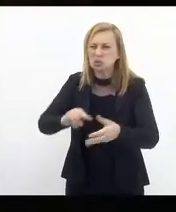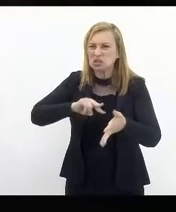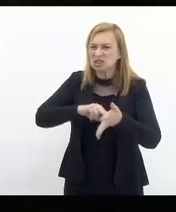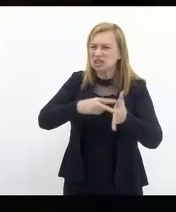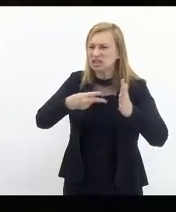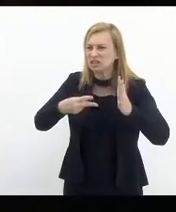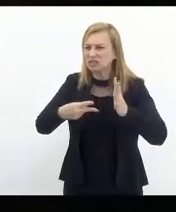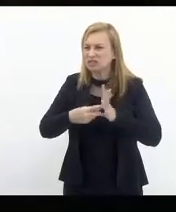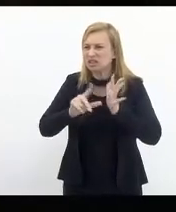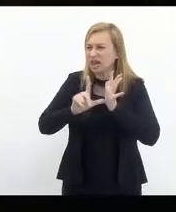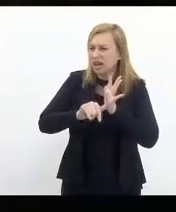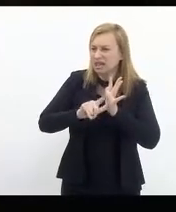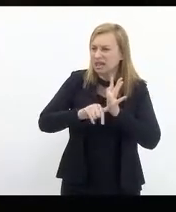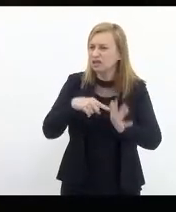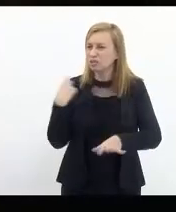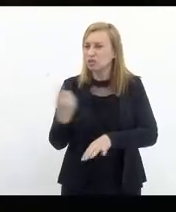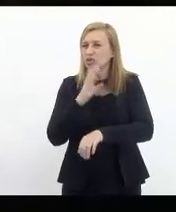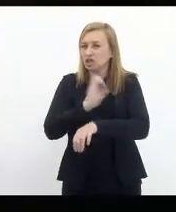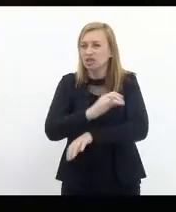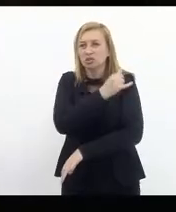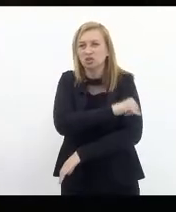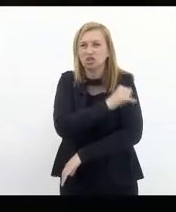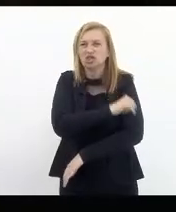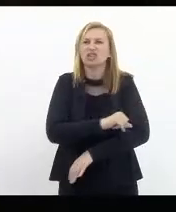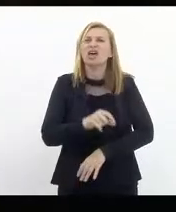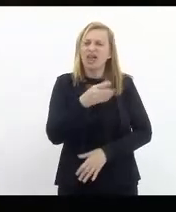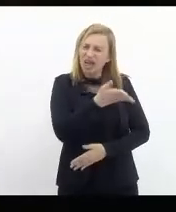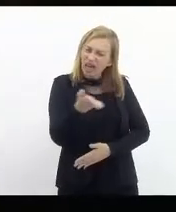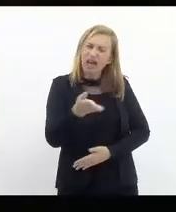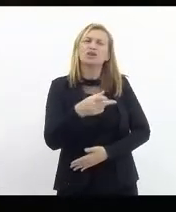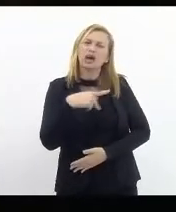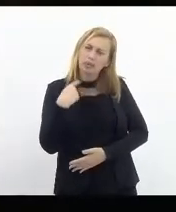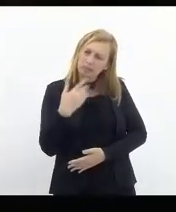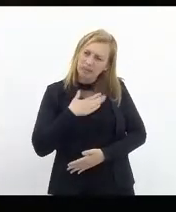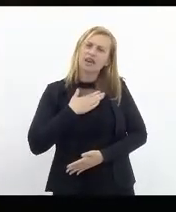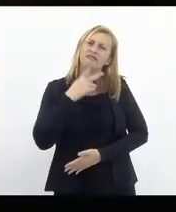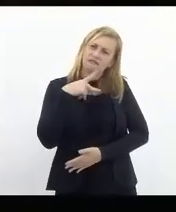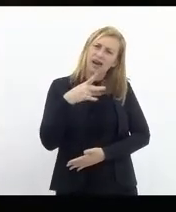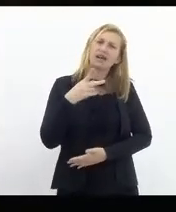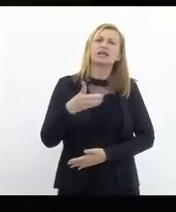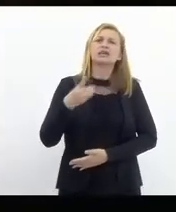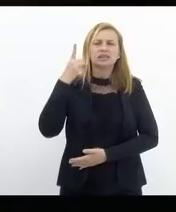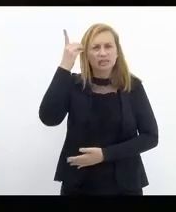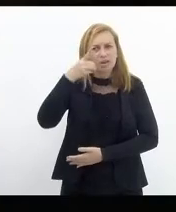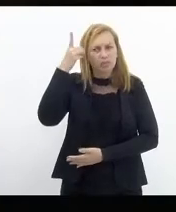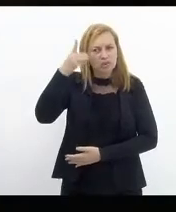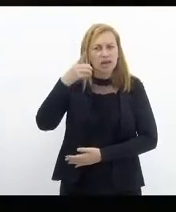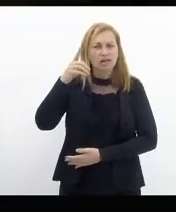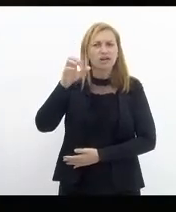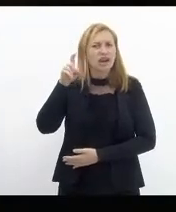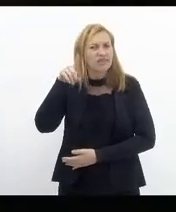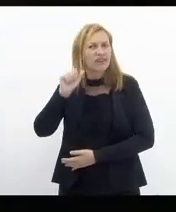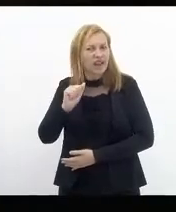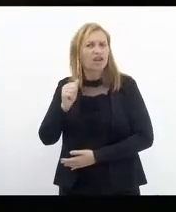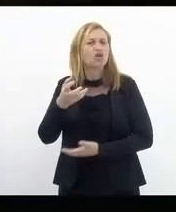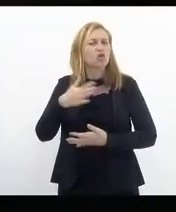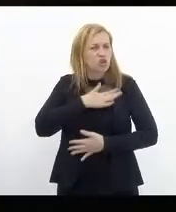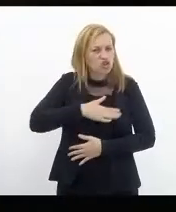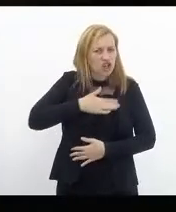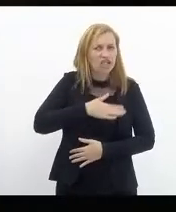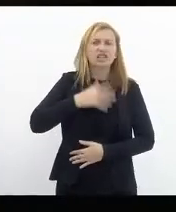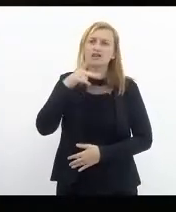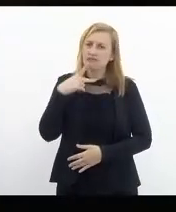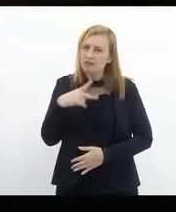atraso para o nosso Estado do Rio de Janeiro. Eram essas considerações, nobre deputado Márcio Canella, que eu gostaria de